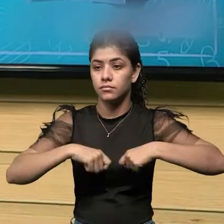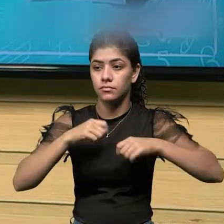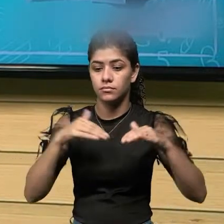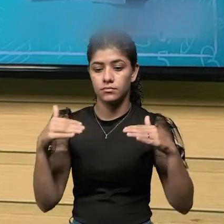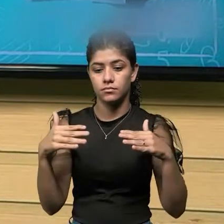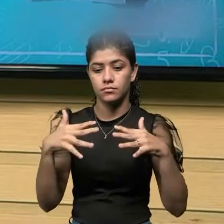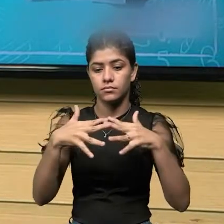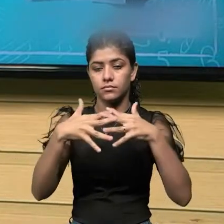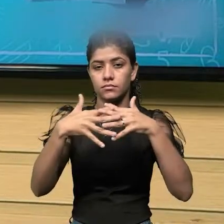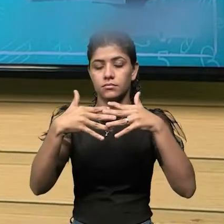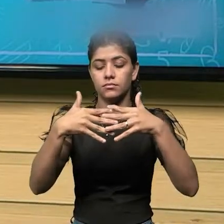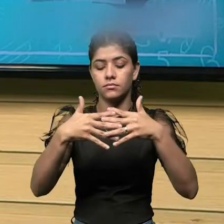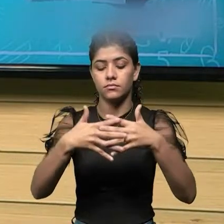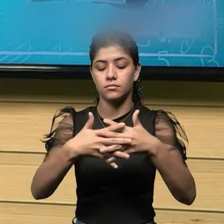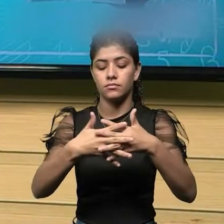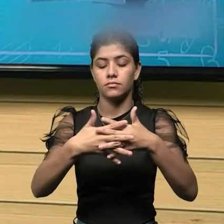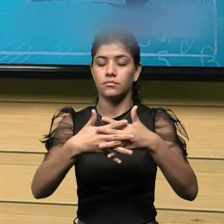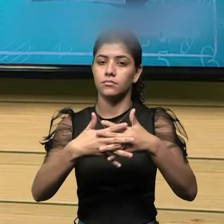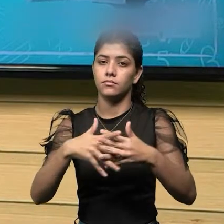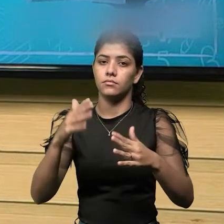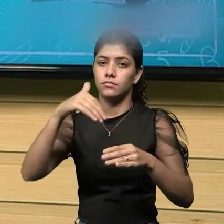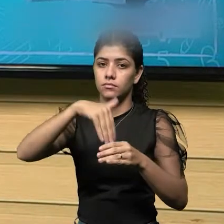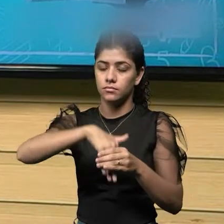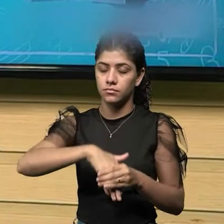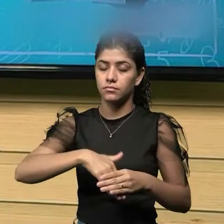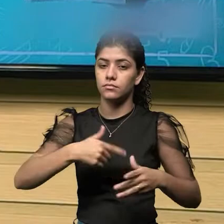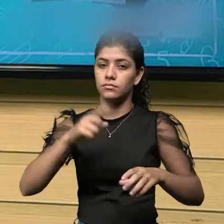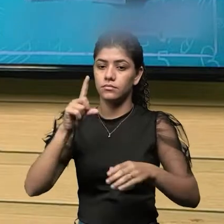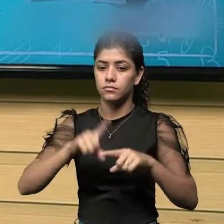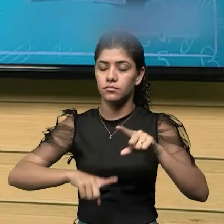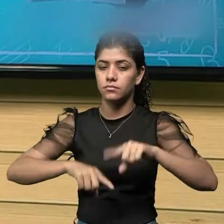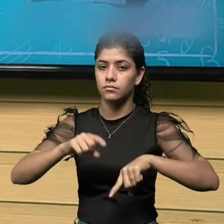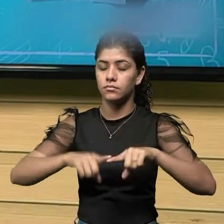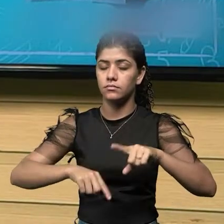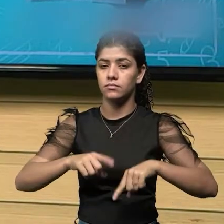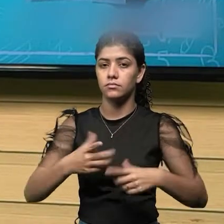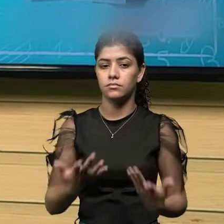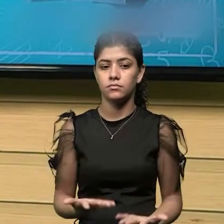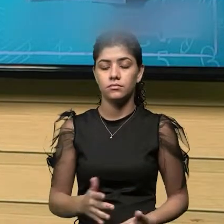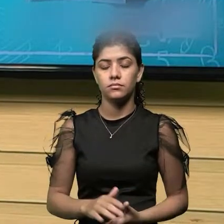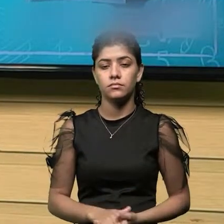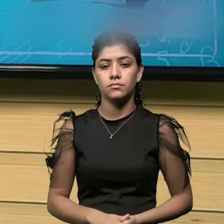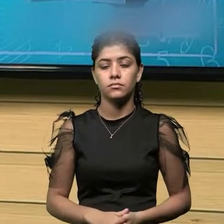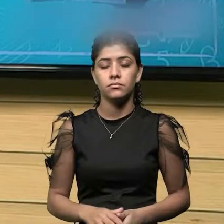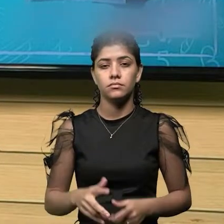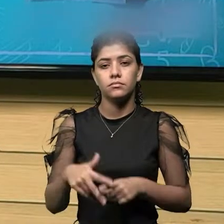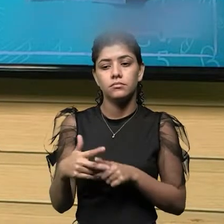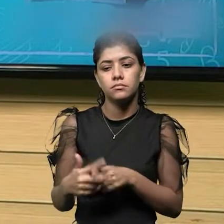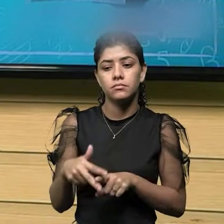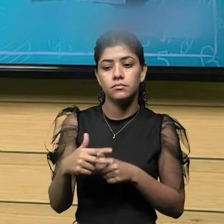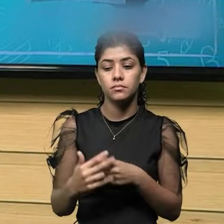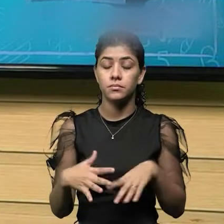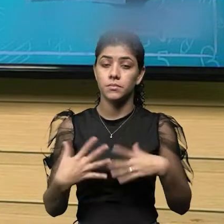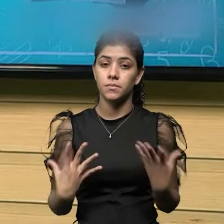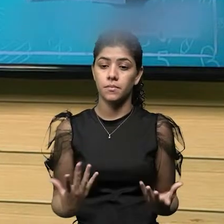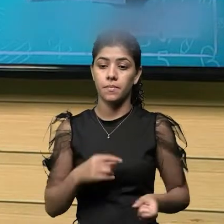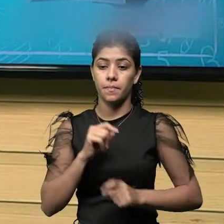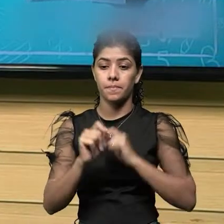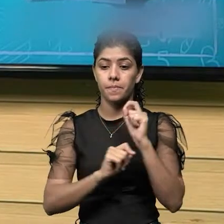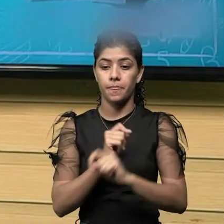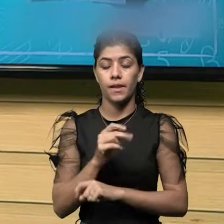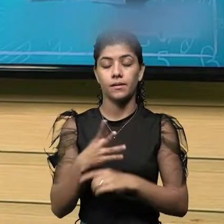ou montados dentro de algum objeto, de algum aparelho ou que seja alguma ferramenta. Então, esse